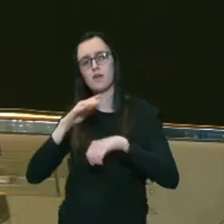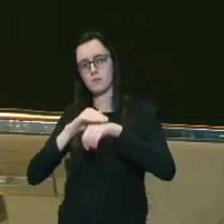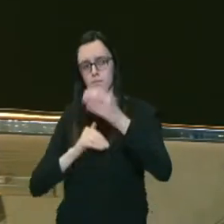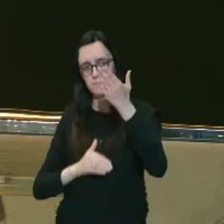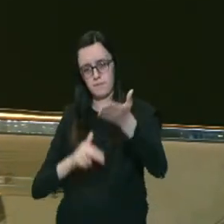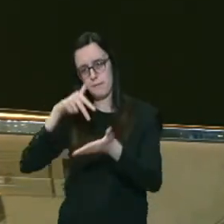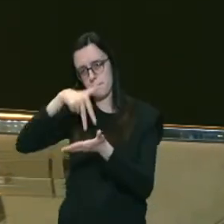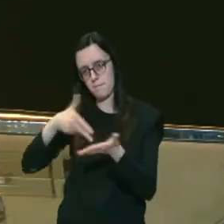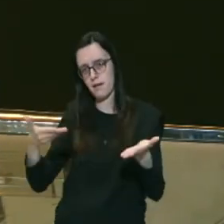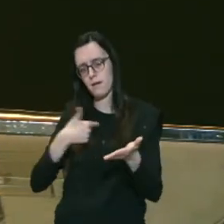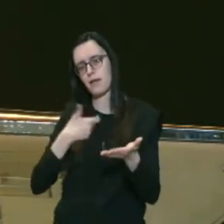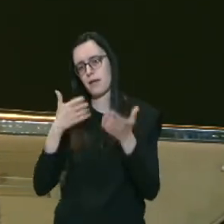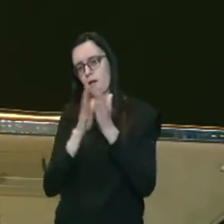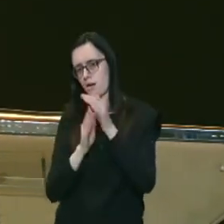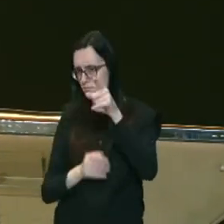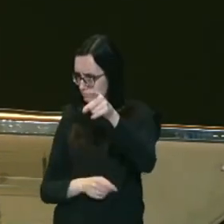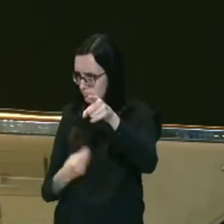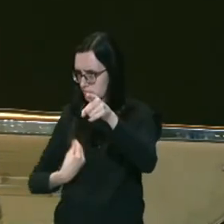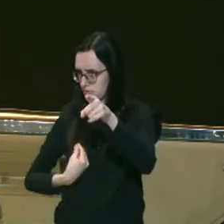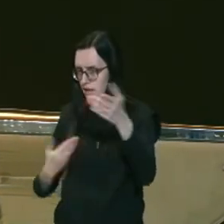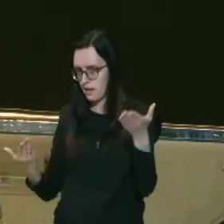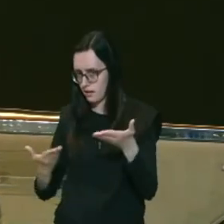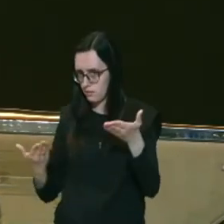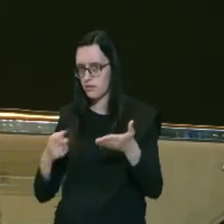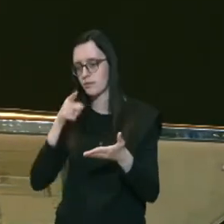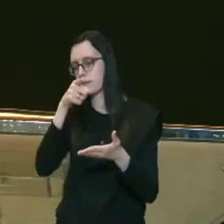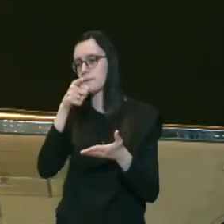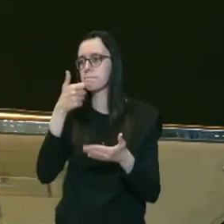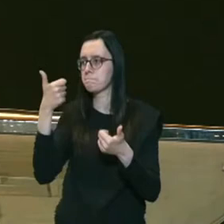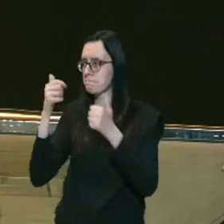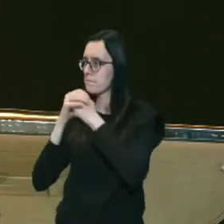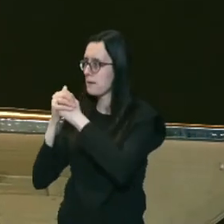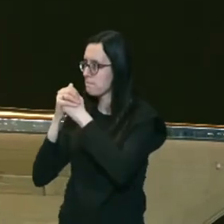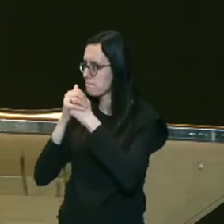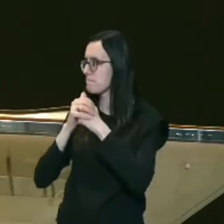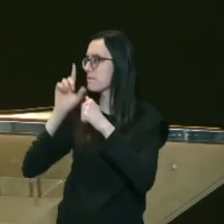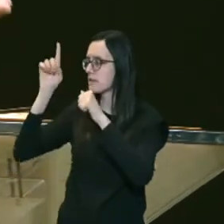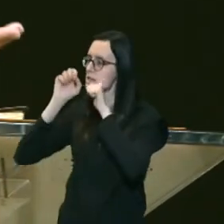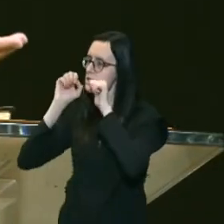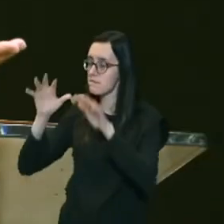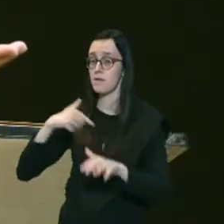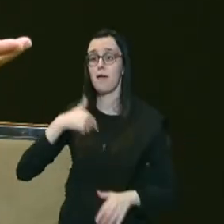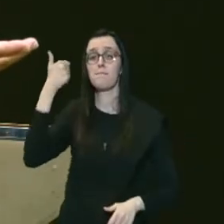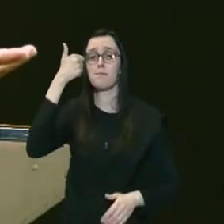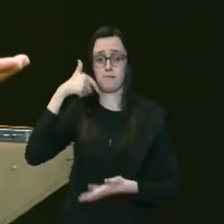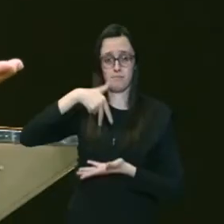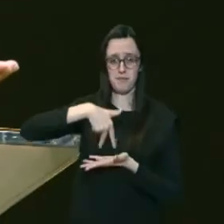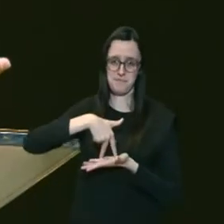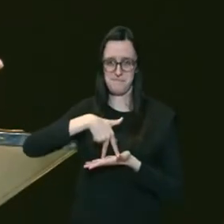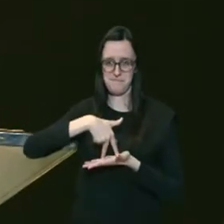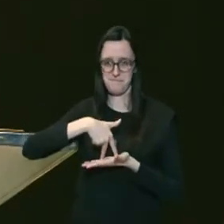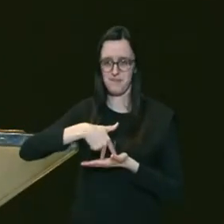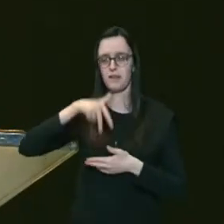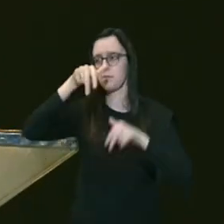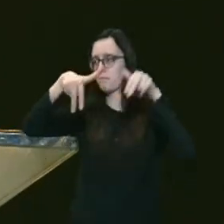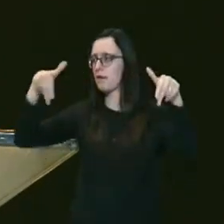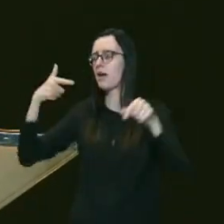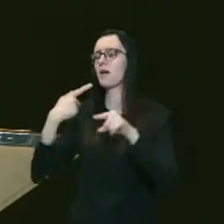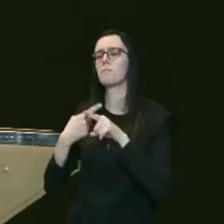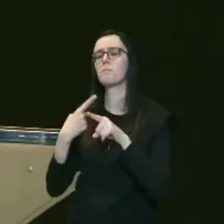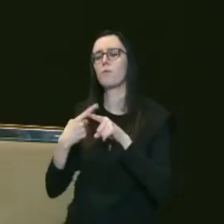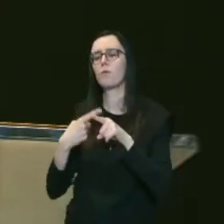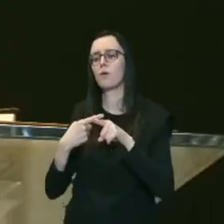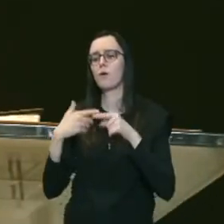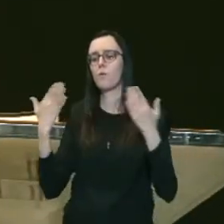ficar em pé que eu quero orar pela tua vida aí onde você está amém Deus abençoe eu sou o primeiro a estar em pé aqui porque quando